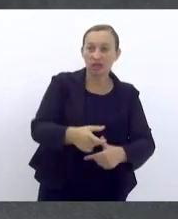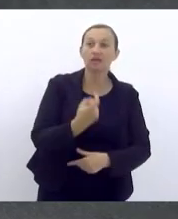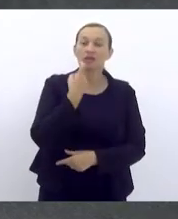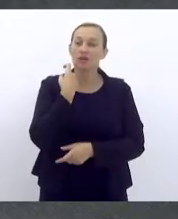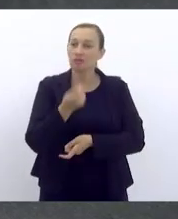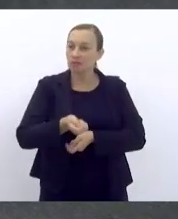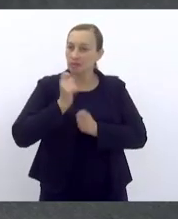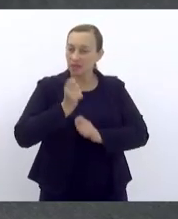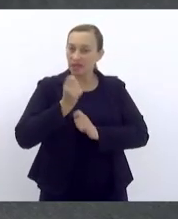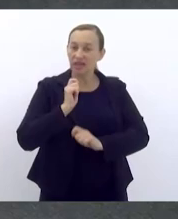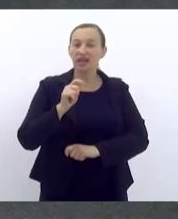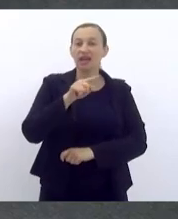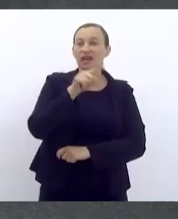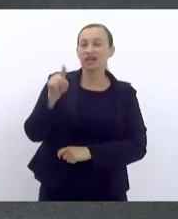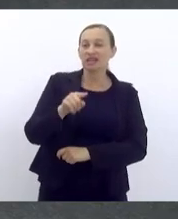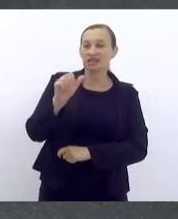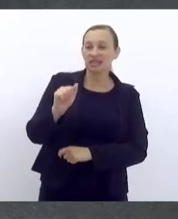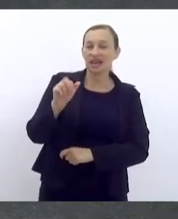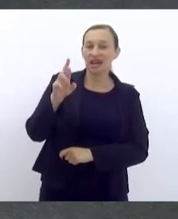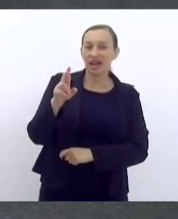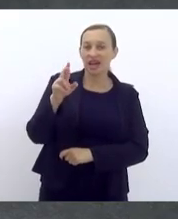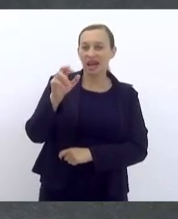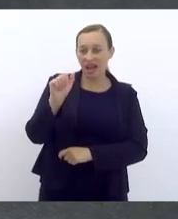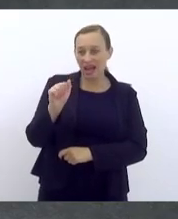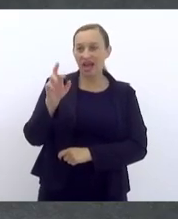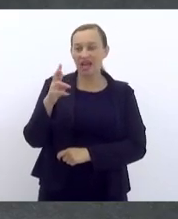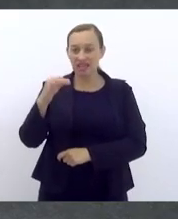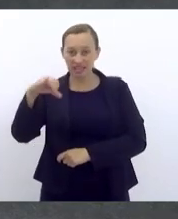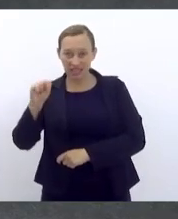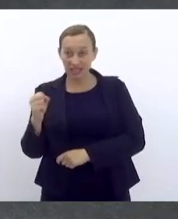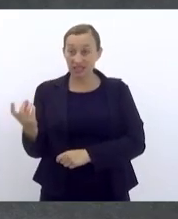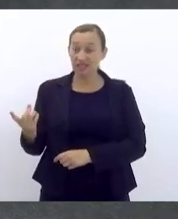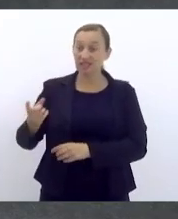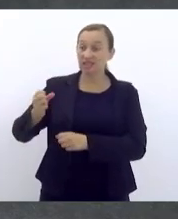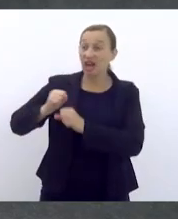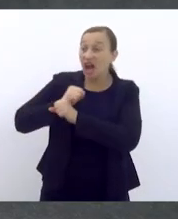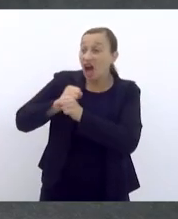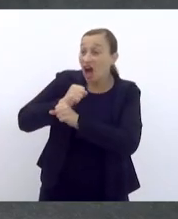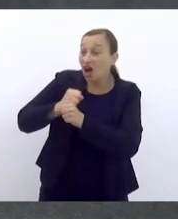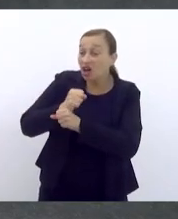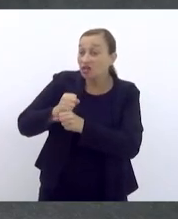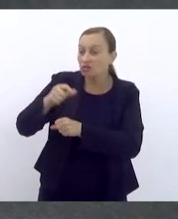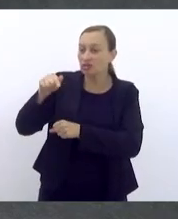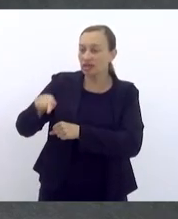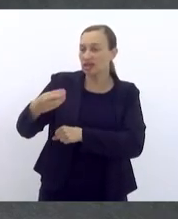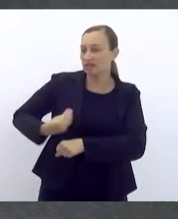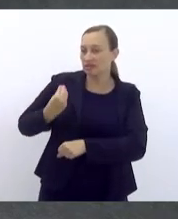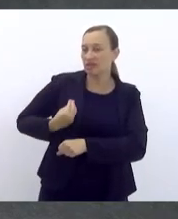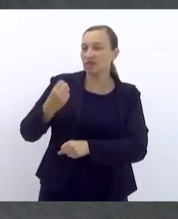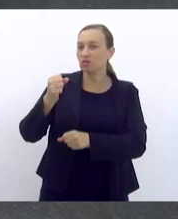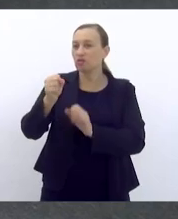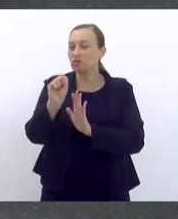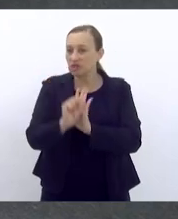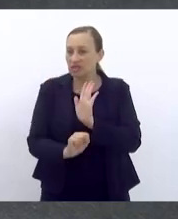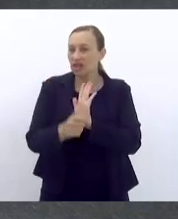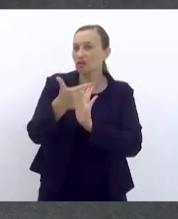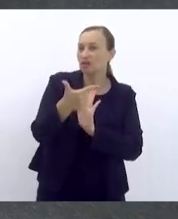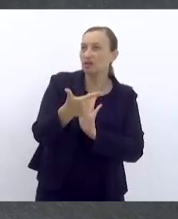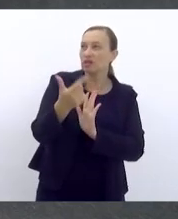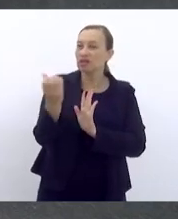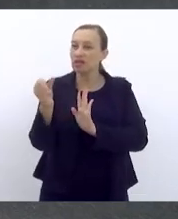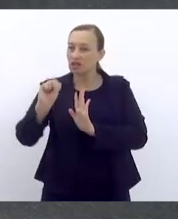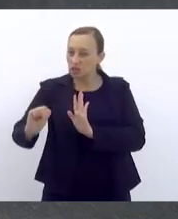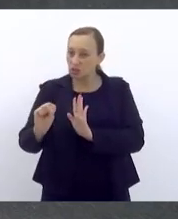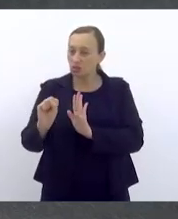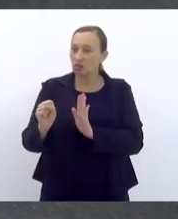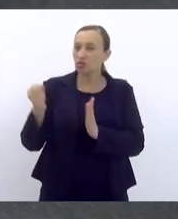Zacarias. A comunidade está presente ali desde o final do século XVIII, de acordo com o registro do